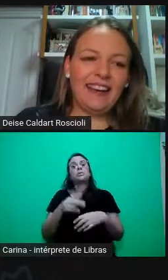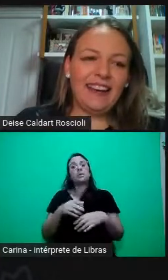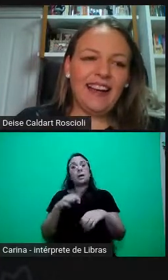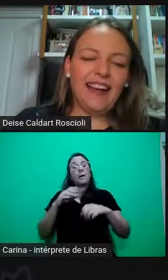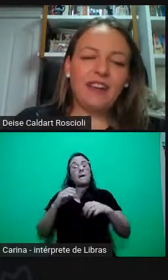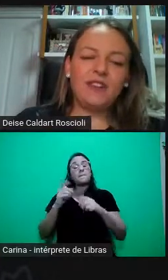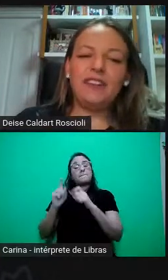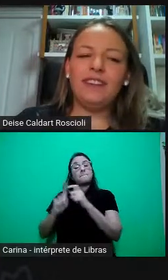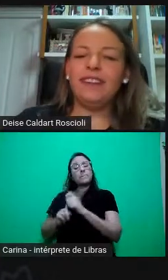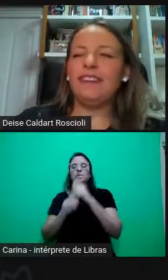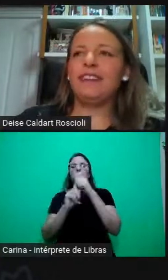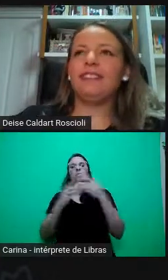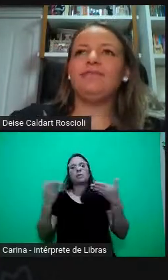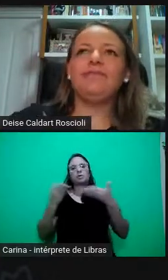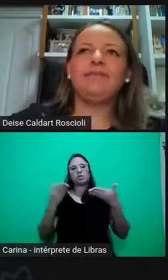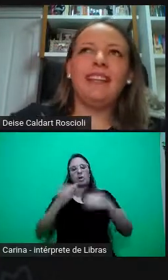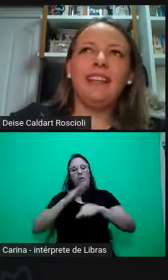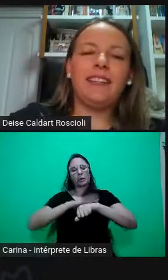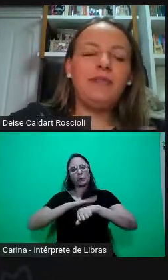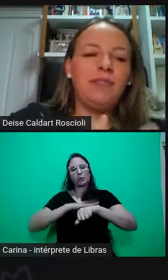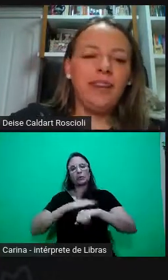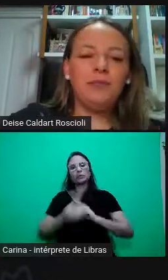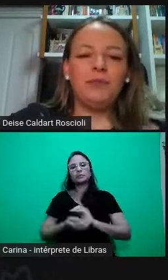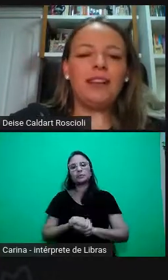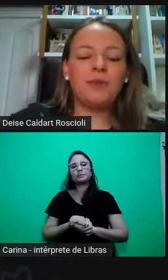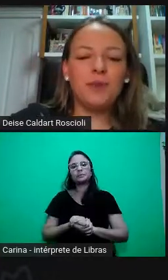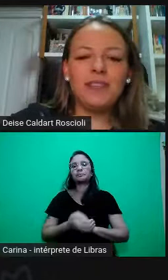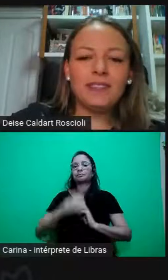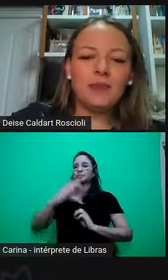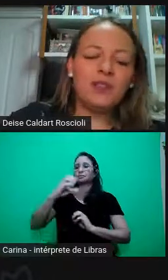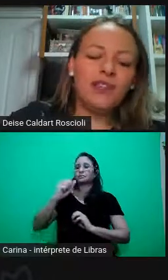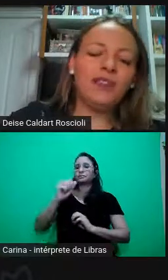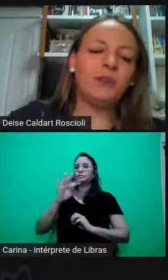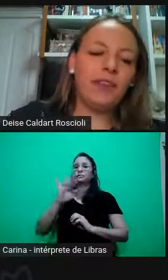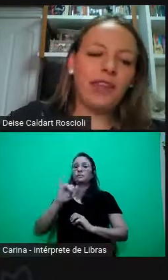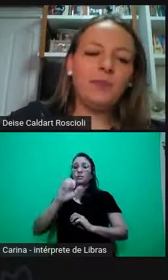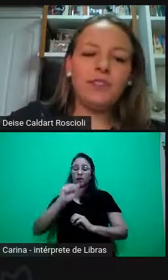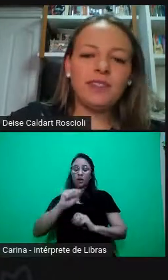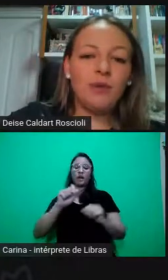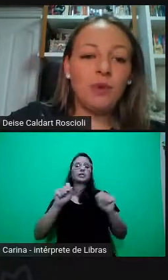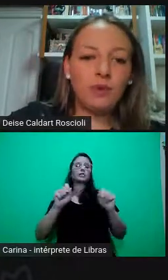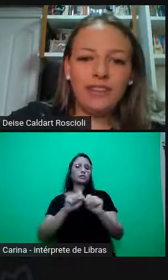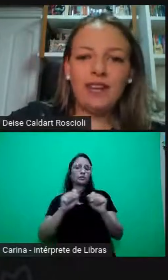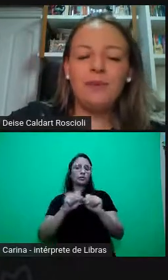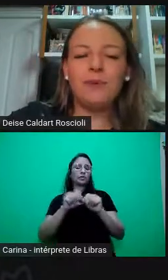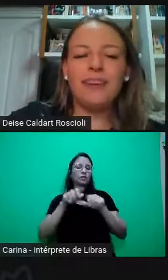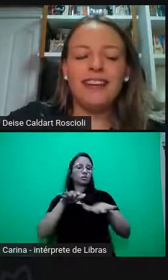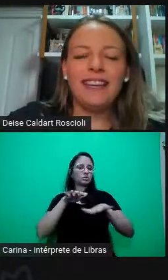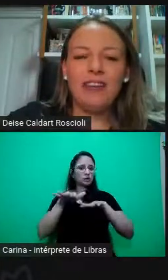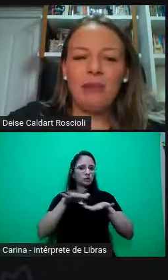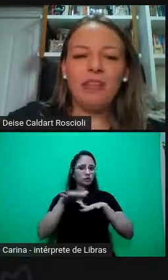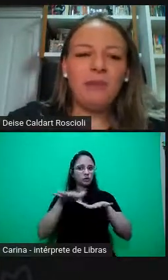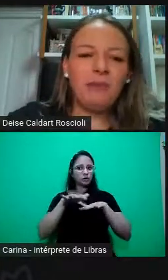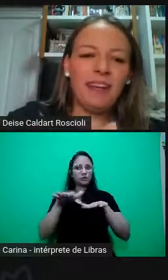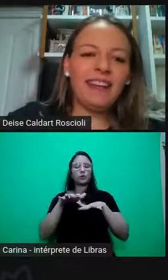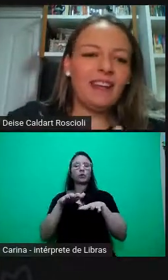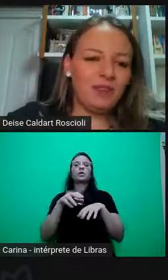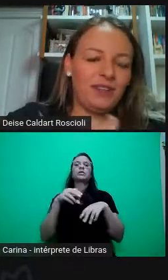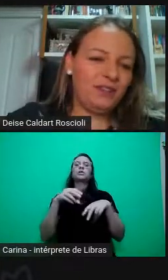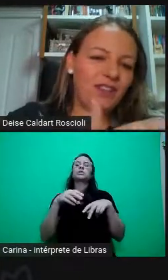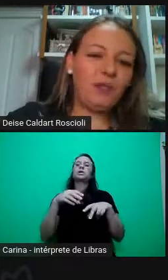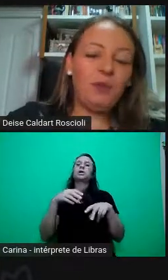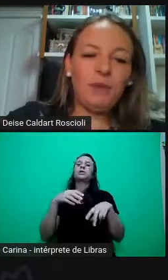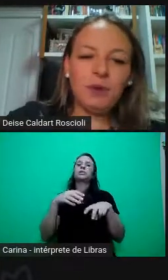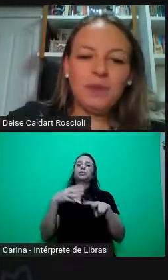E a Kátia, ela tem feito ações com a gente lá no NEPTIS há um bom tempo, e eu lembro da primeira